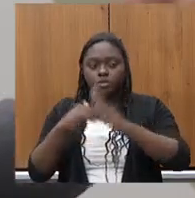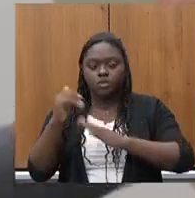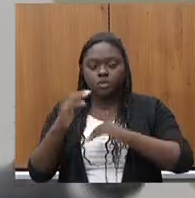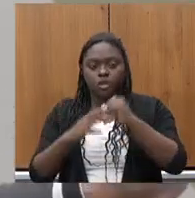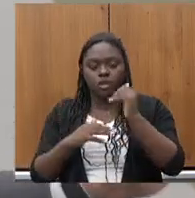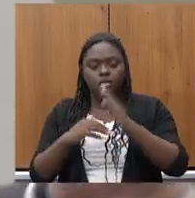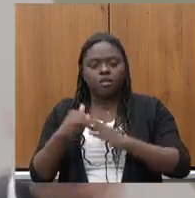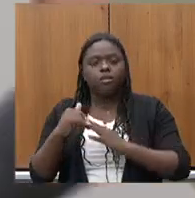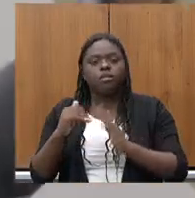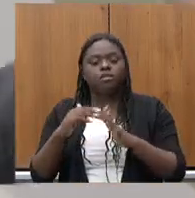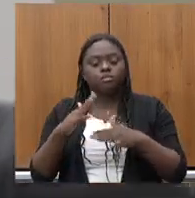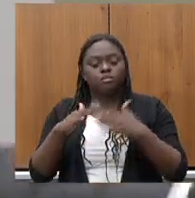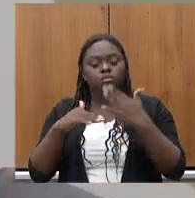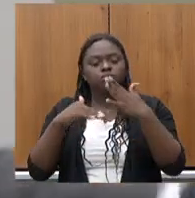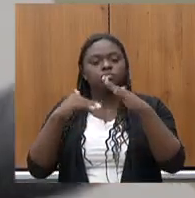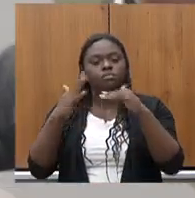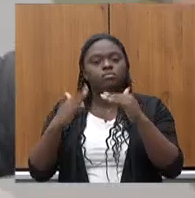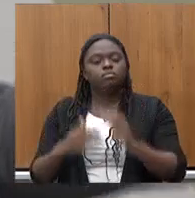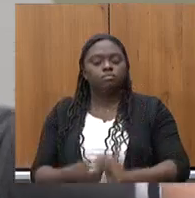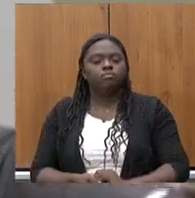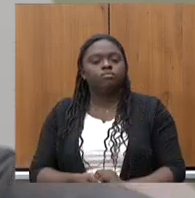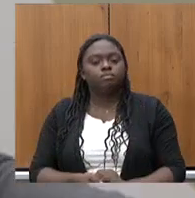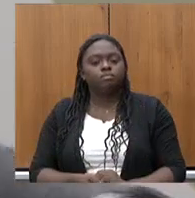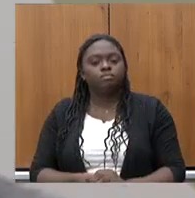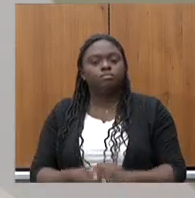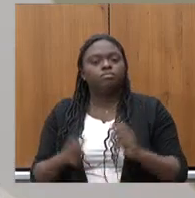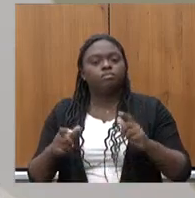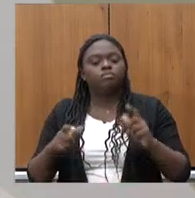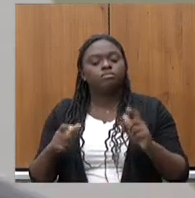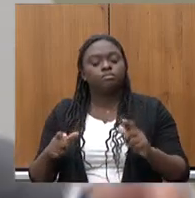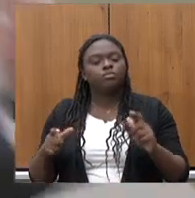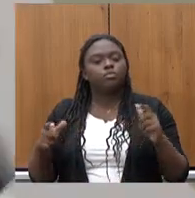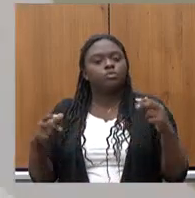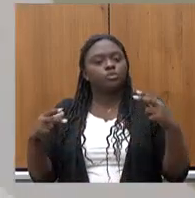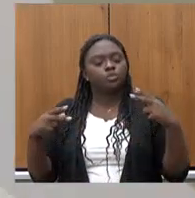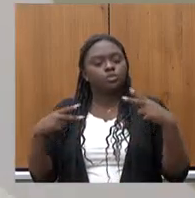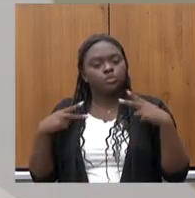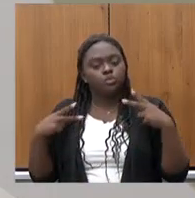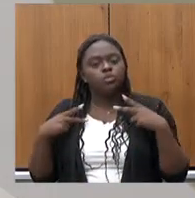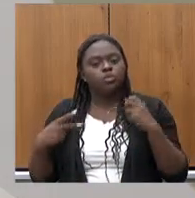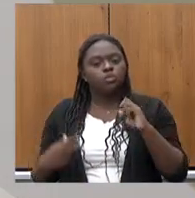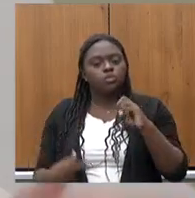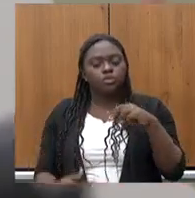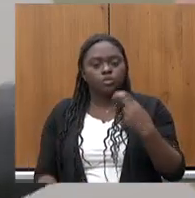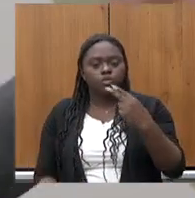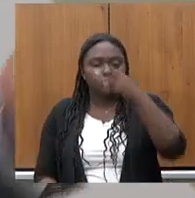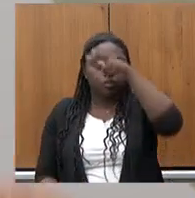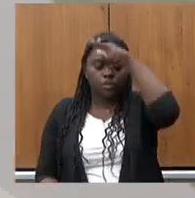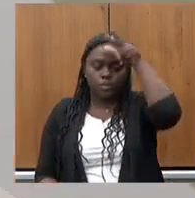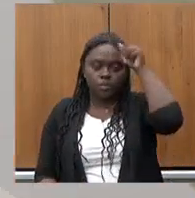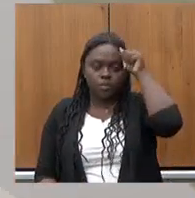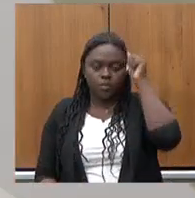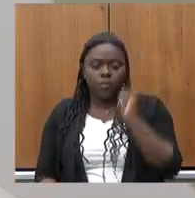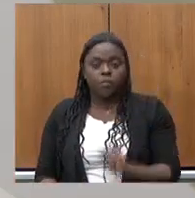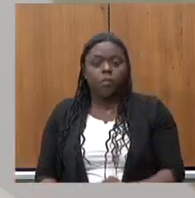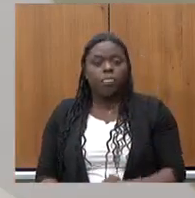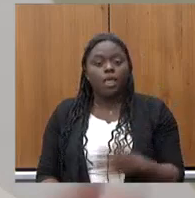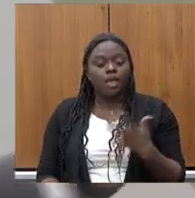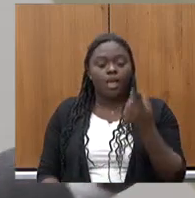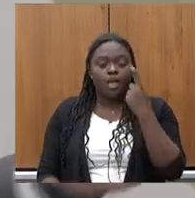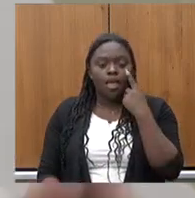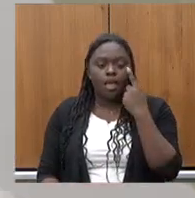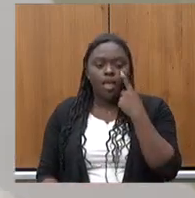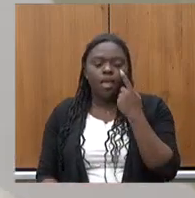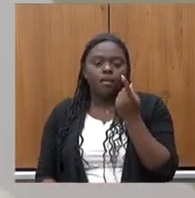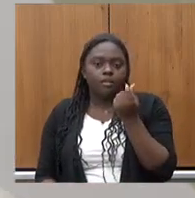prospecção de interessados no mercado privado ou público dessas patentes aí a gente vai ver valor